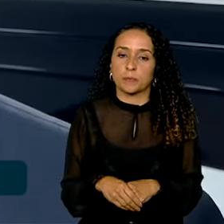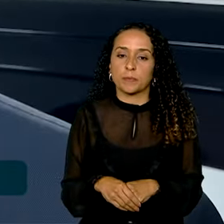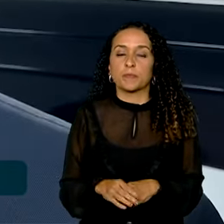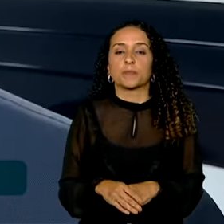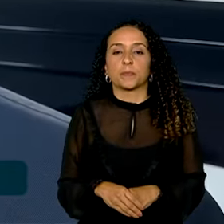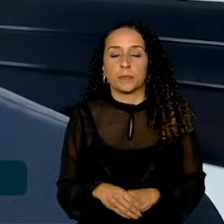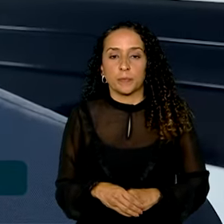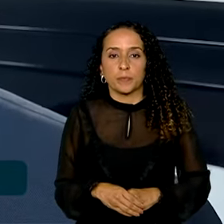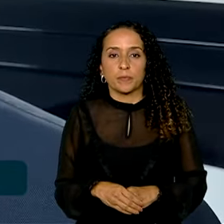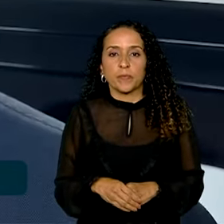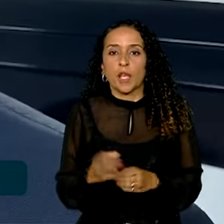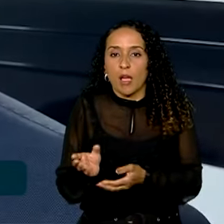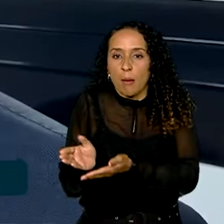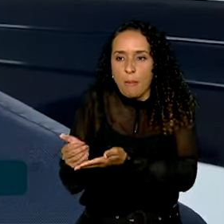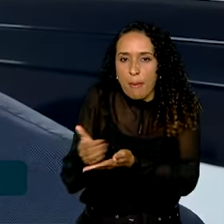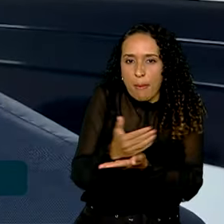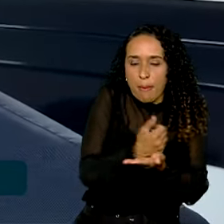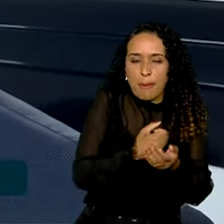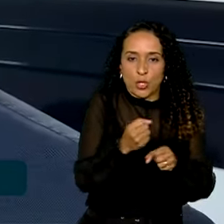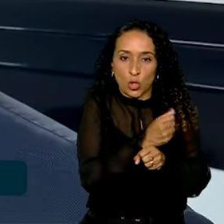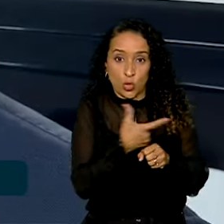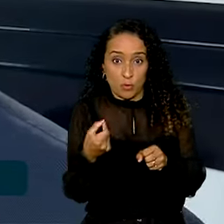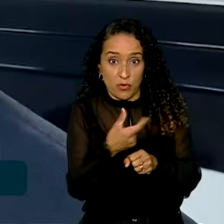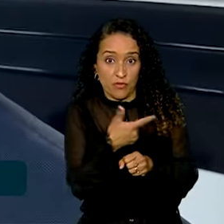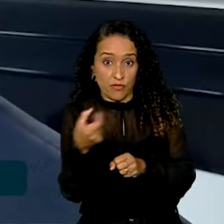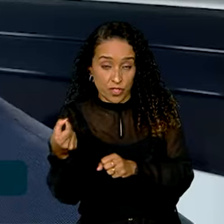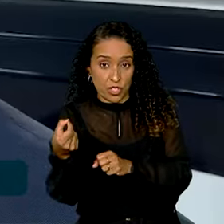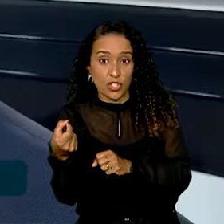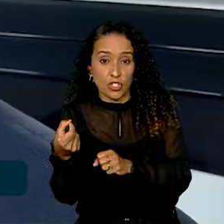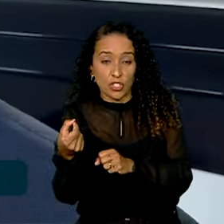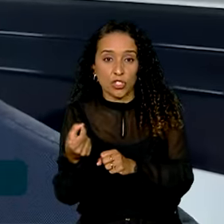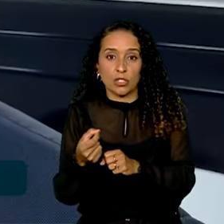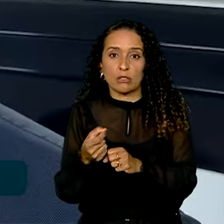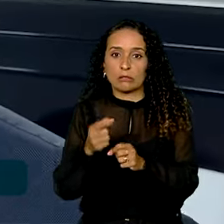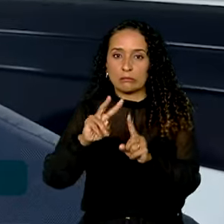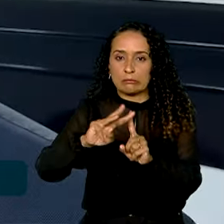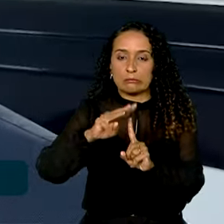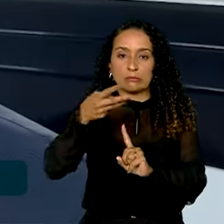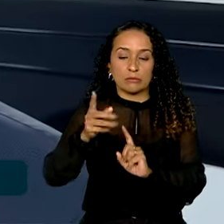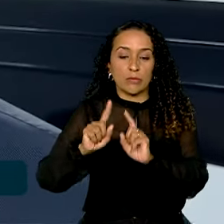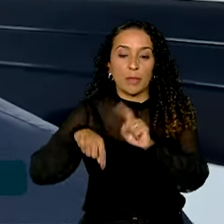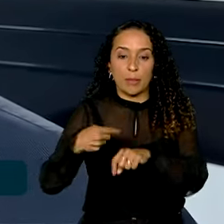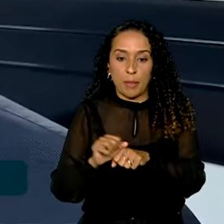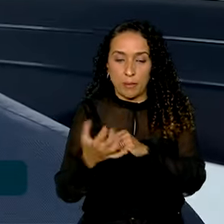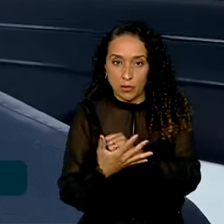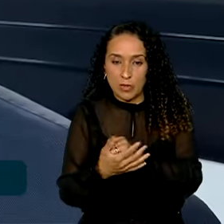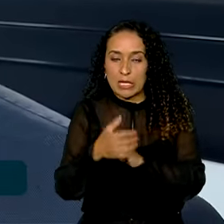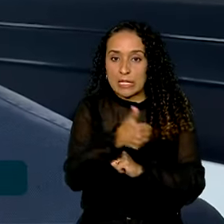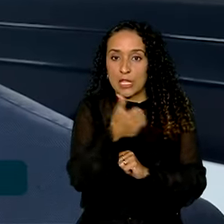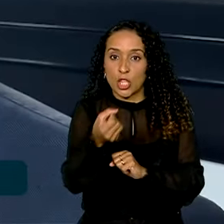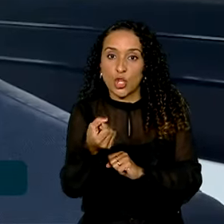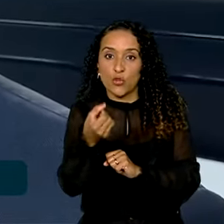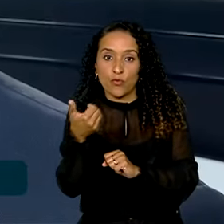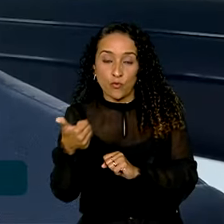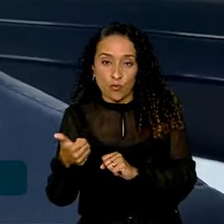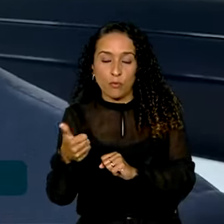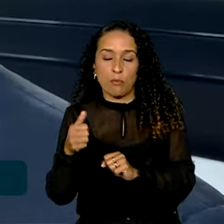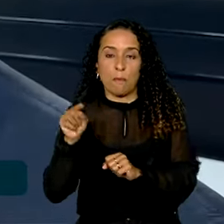O faturamento em 2020, o pico da pandemia, foi de 101 bilhões de reais.